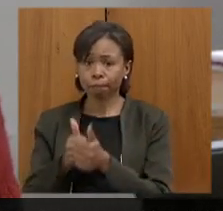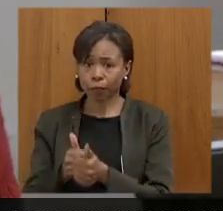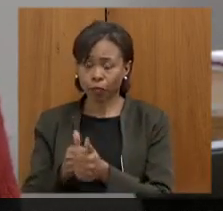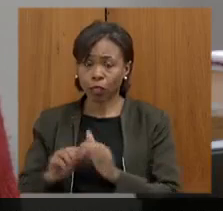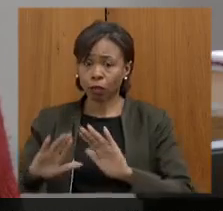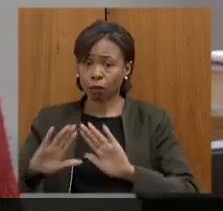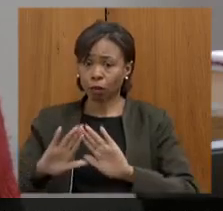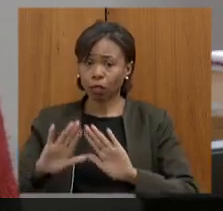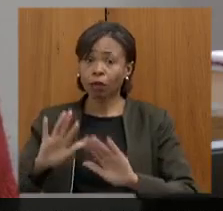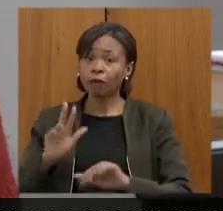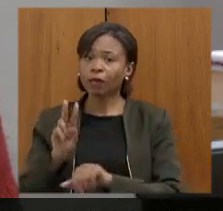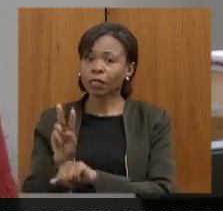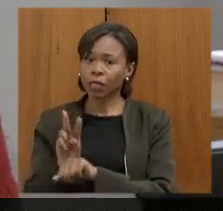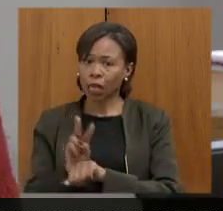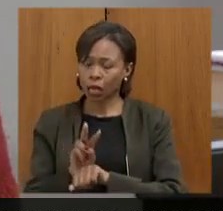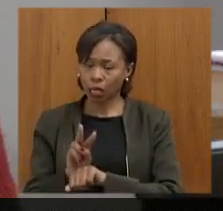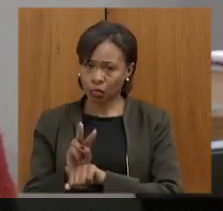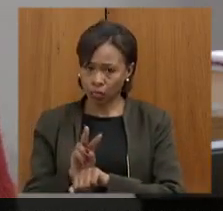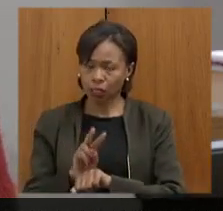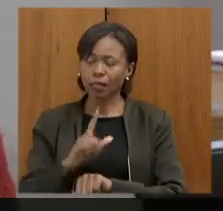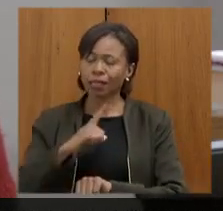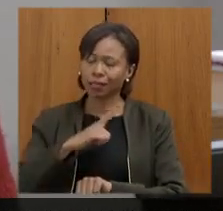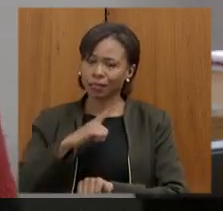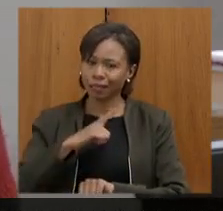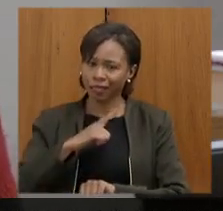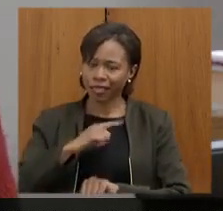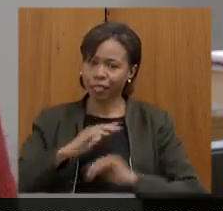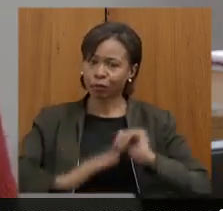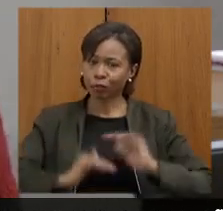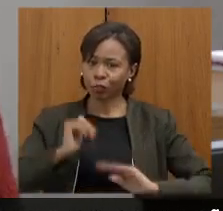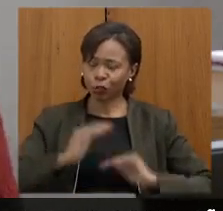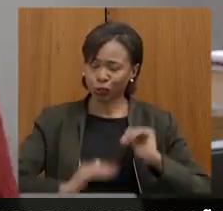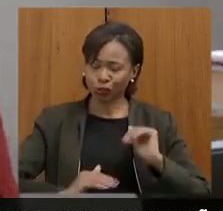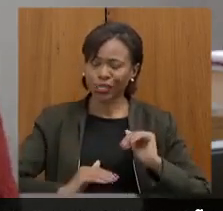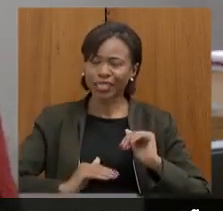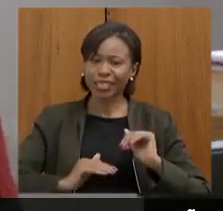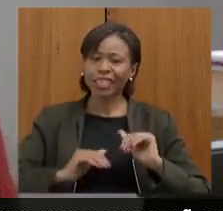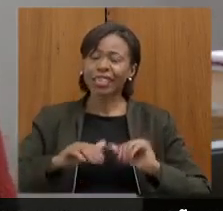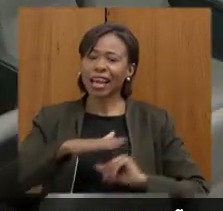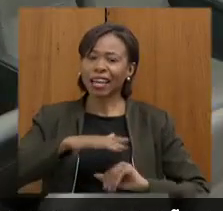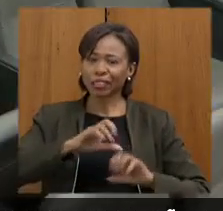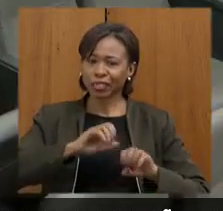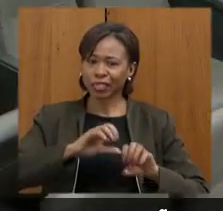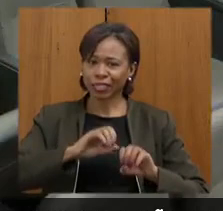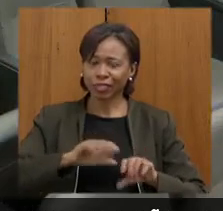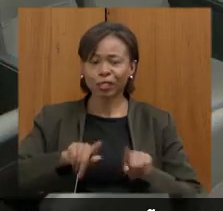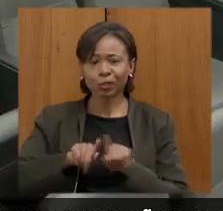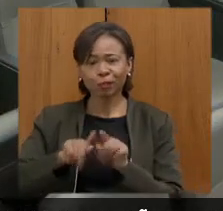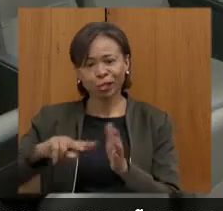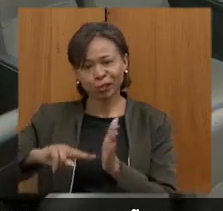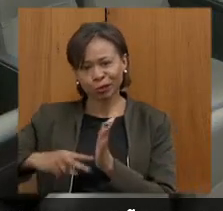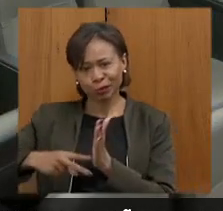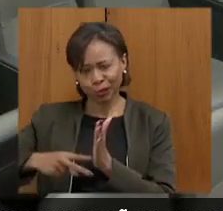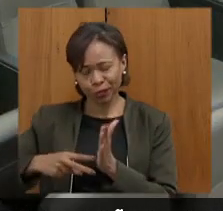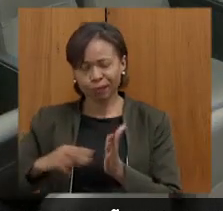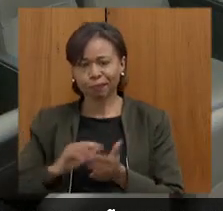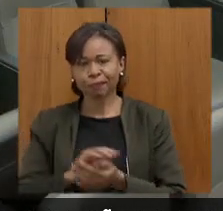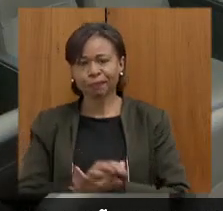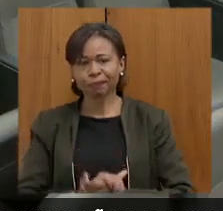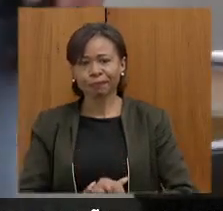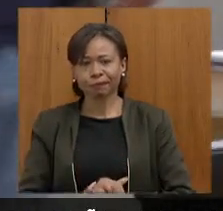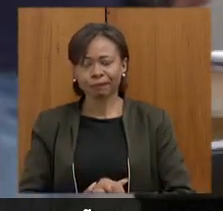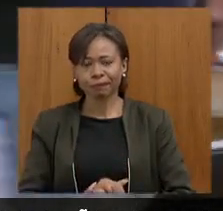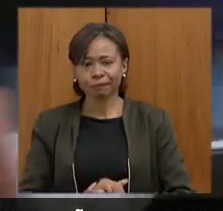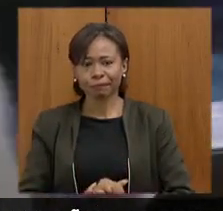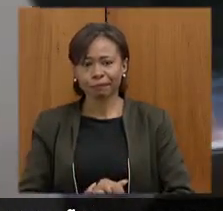aqui trabalhadores em educação e a direção estadual do SINJUT-MG, a quem agradecemos a presença. Essa reunião